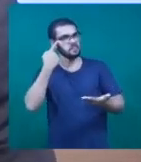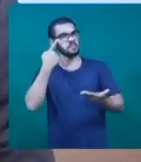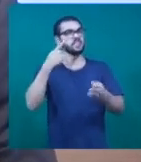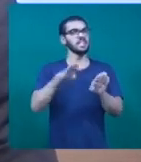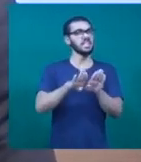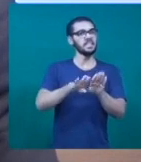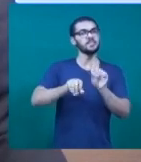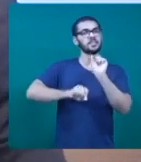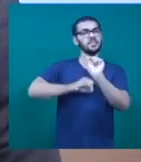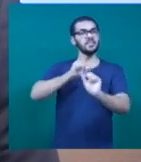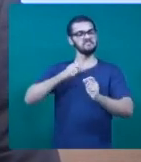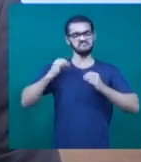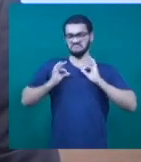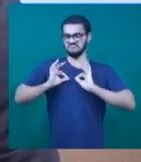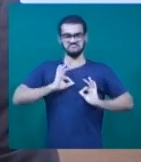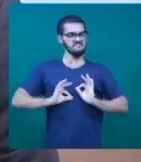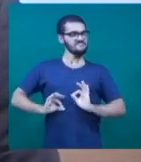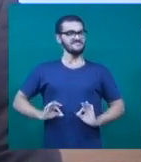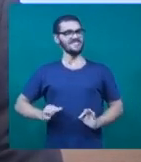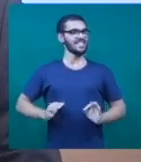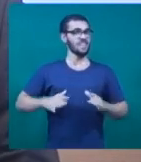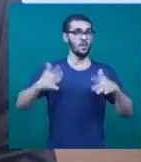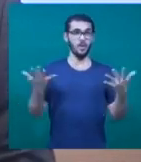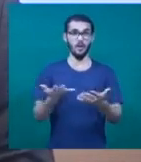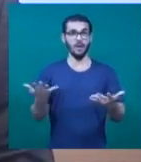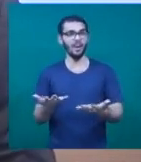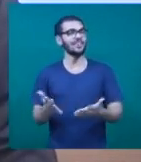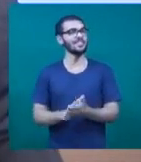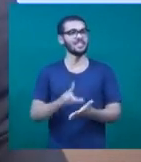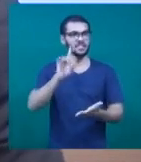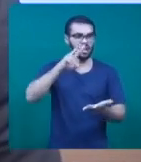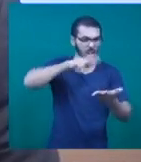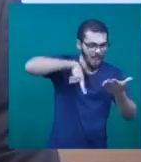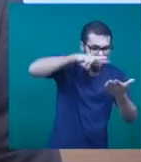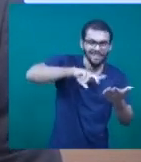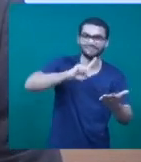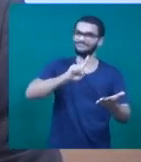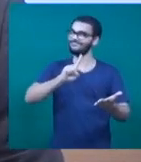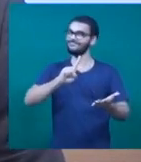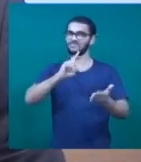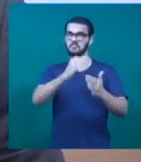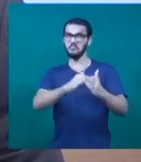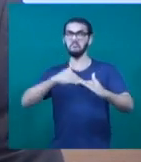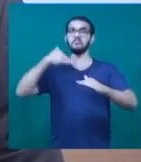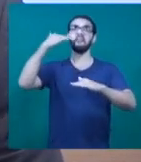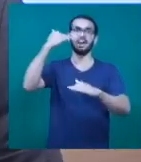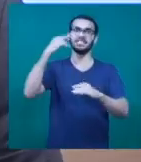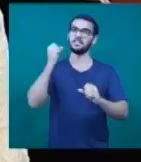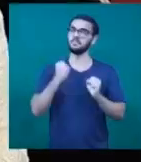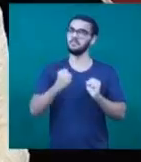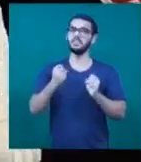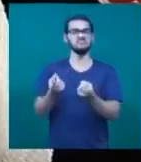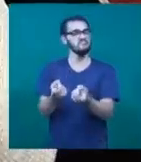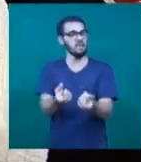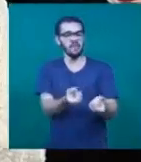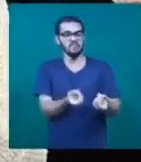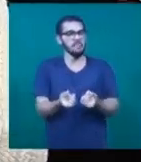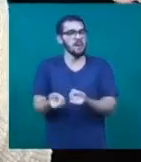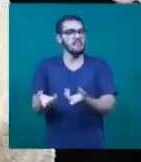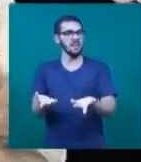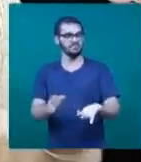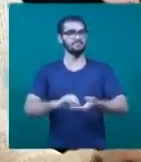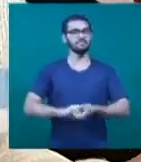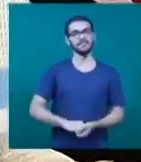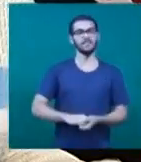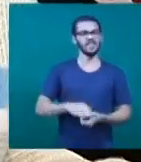paramentados, a experiência hoje vai muito além da leitura. E olha que essa paixão pode virar um negócio. Você